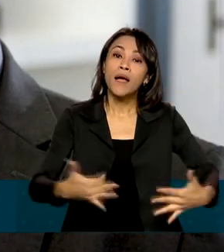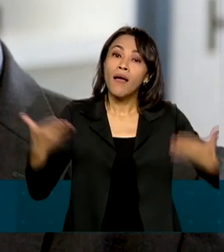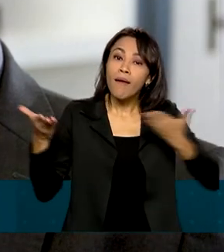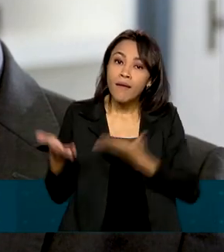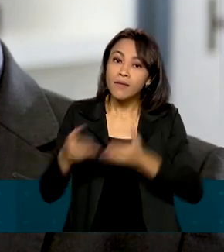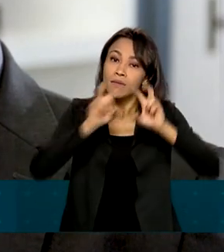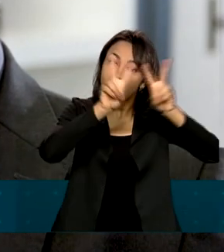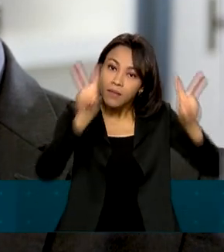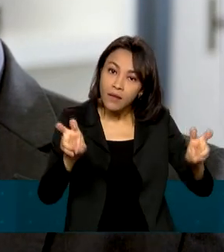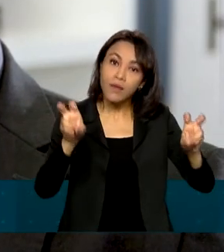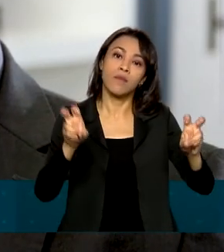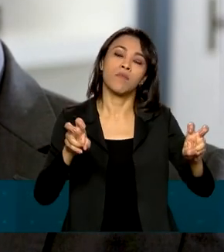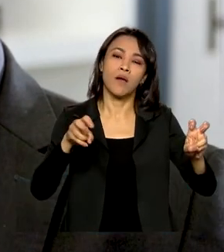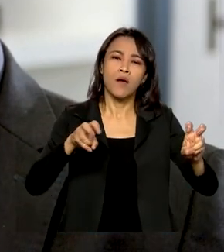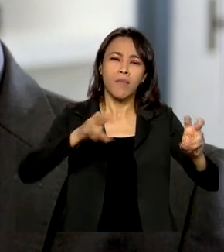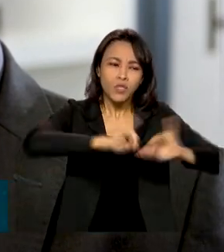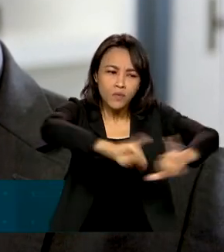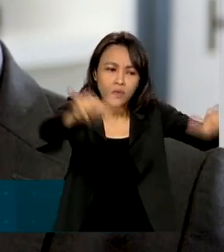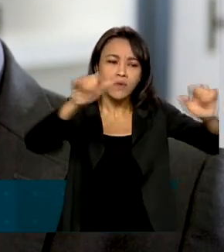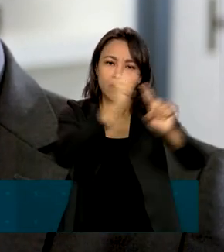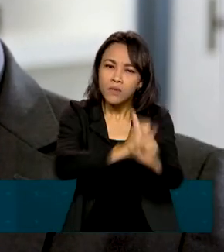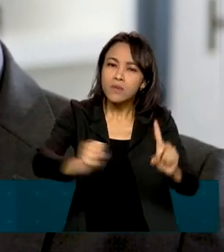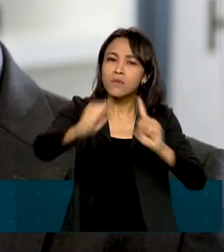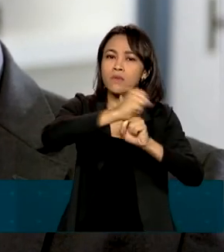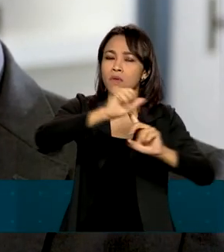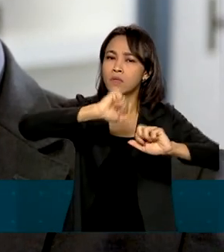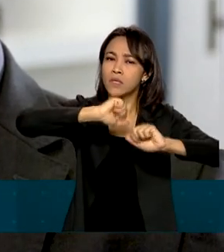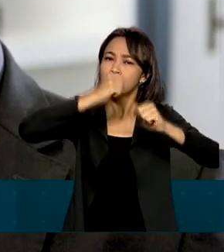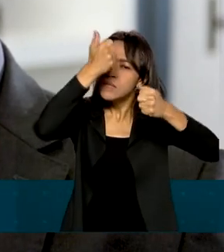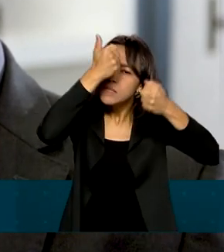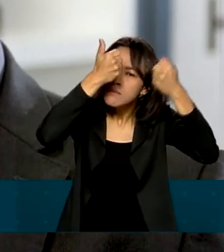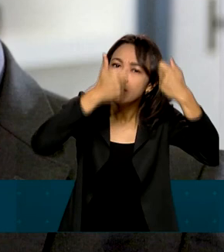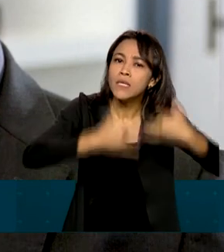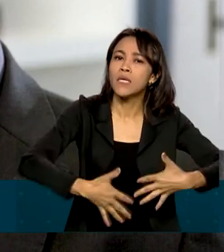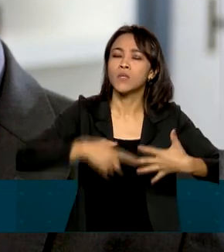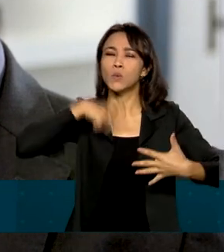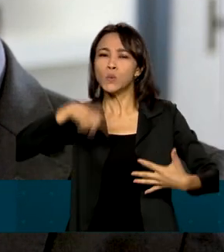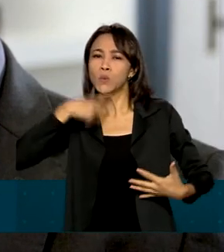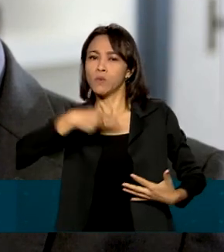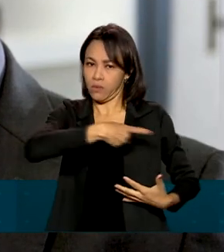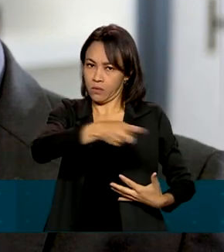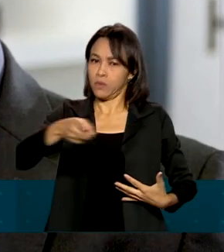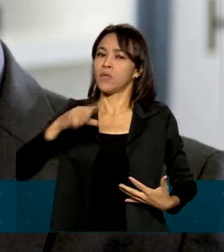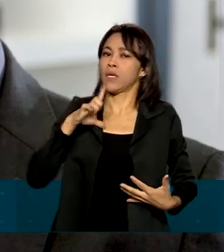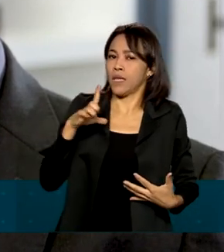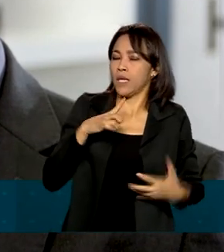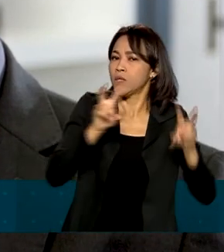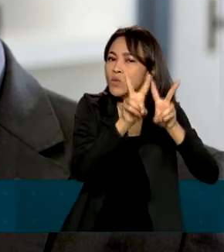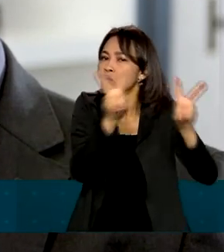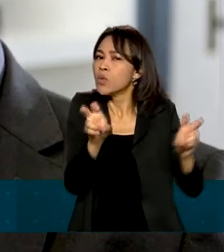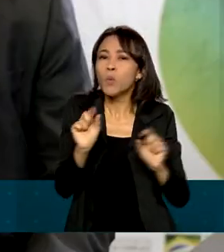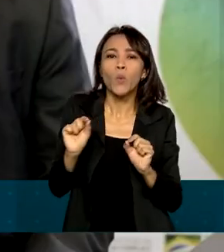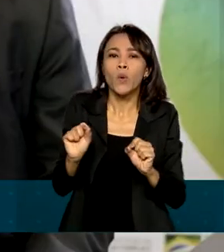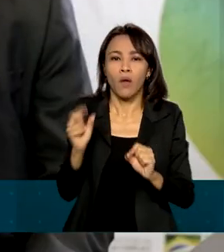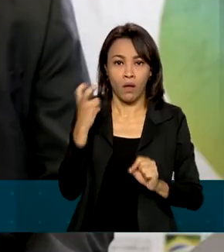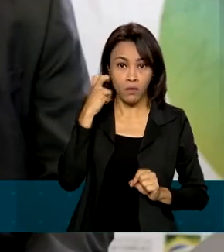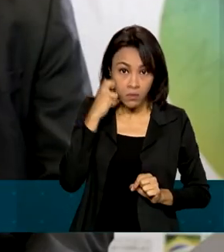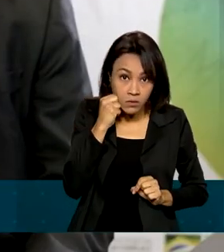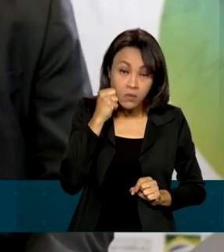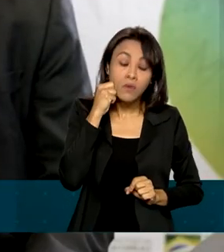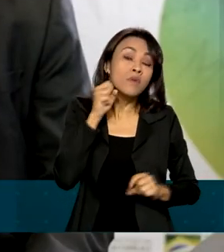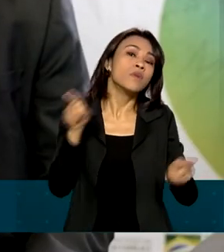a questão, a discussão na sociedade, esclarecendo algumas dúvidas que as pessoas têm a respeito do que é a adoção e,